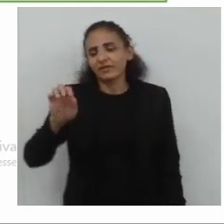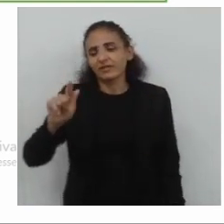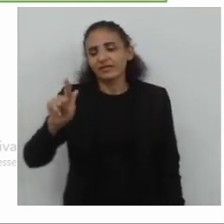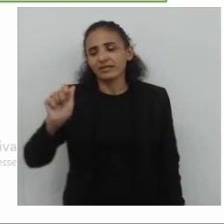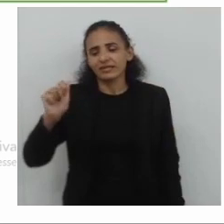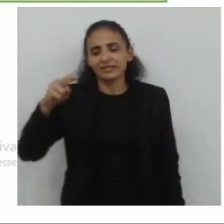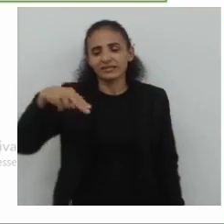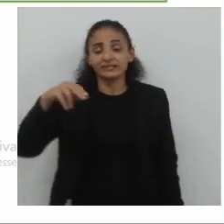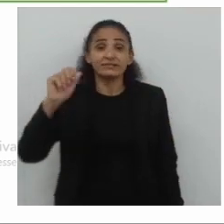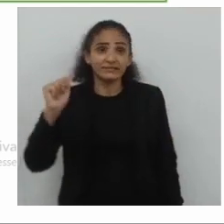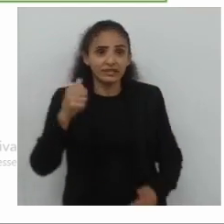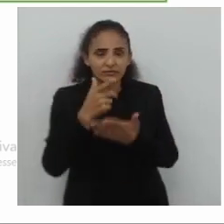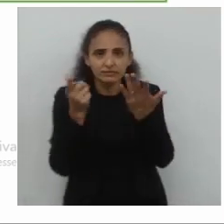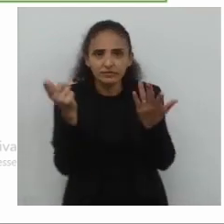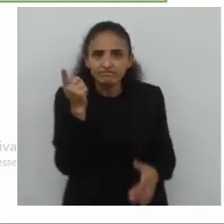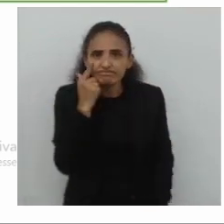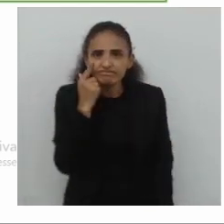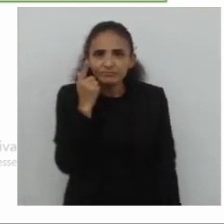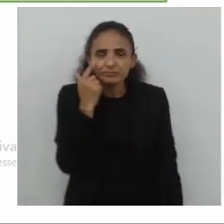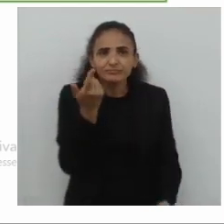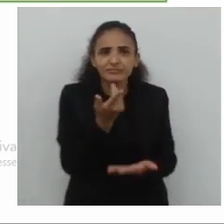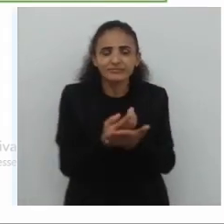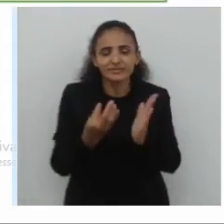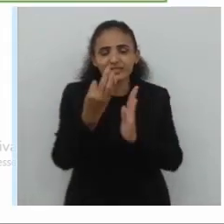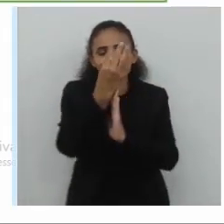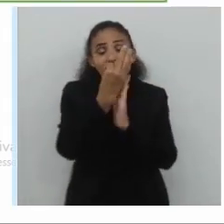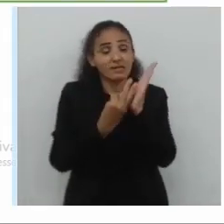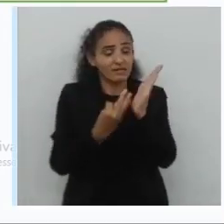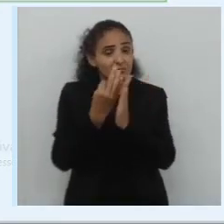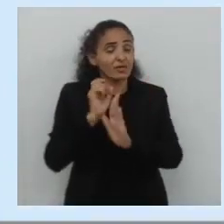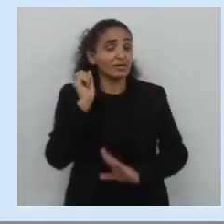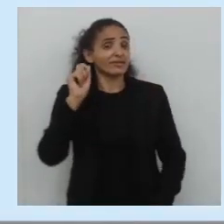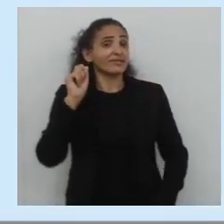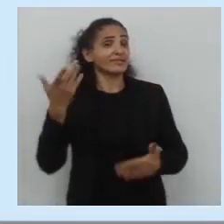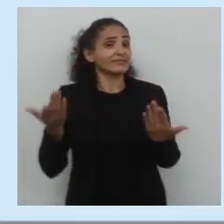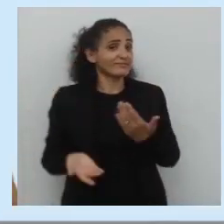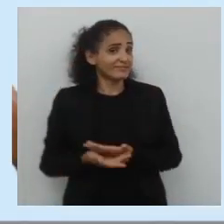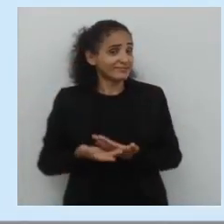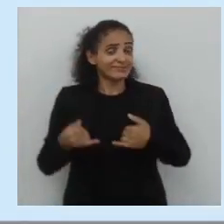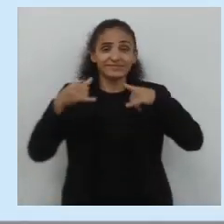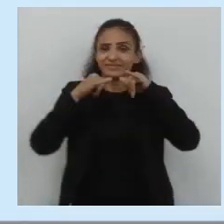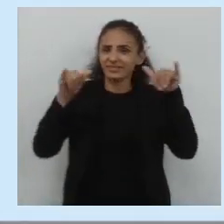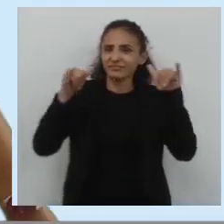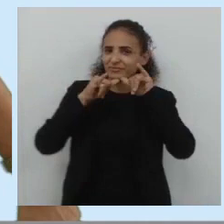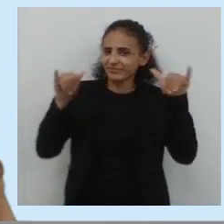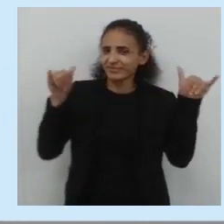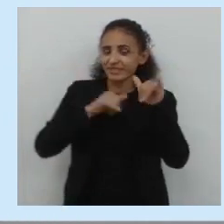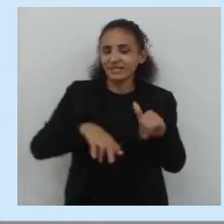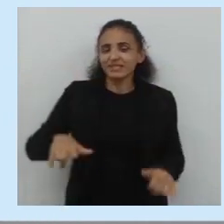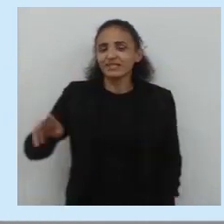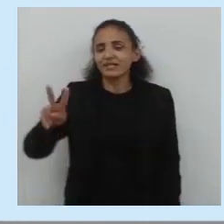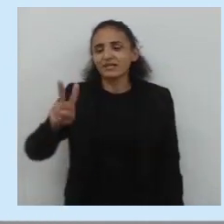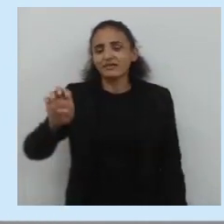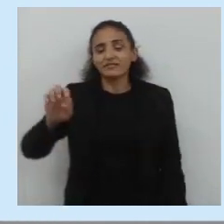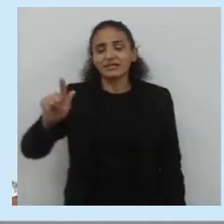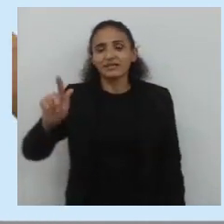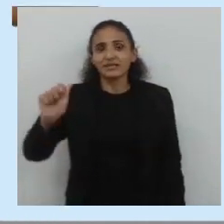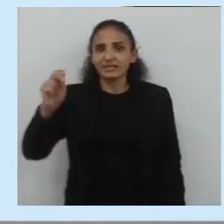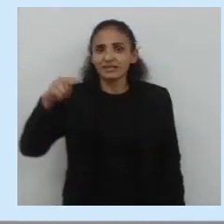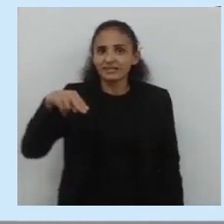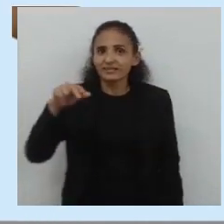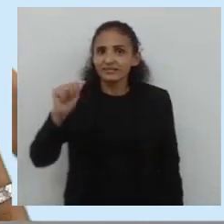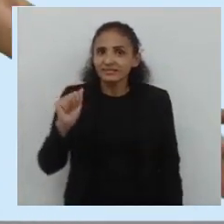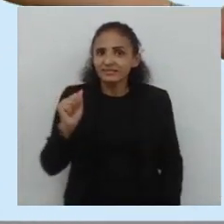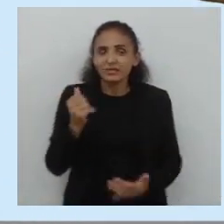Então, lembram, quando eu falei, a questão, você vai produzir um texto, para quem? Se é uma propaganda, vegana, claro, que vai ser uma